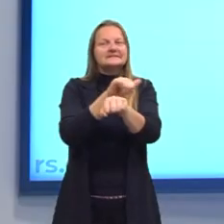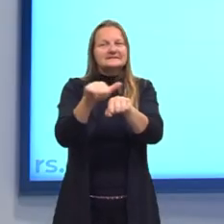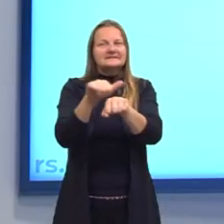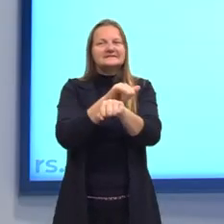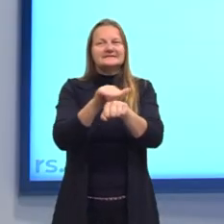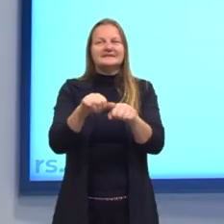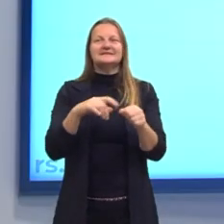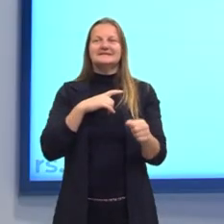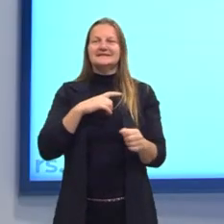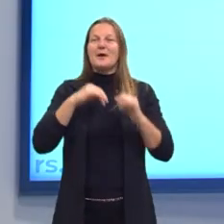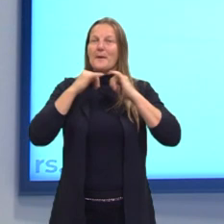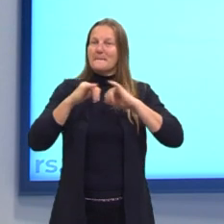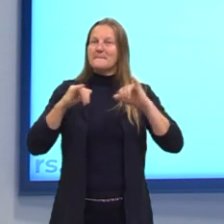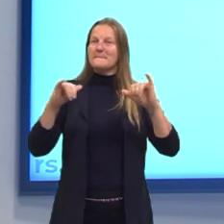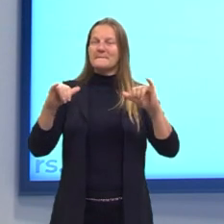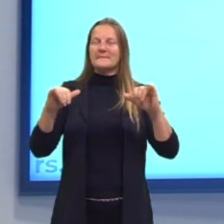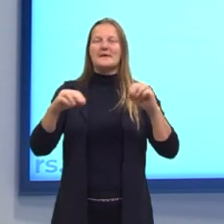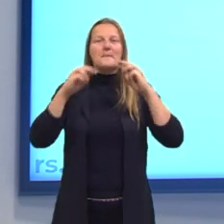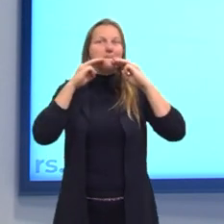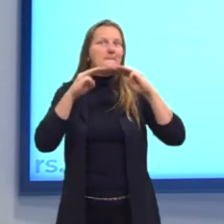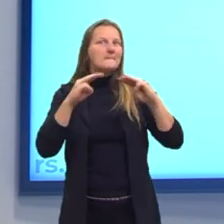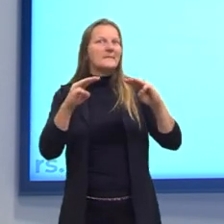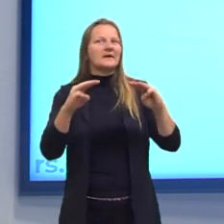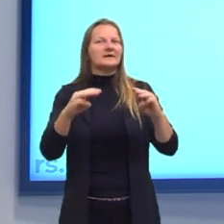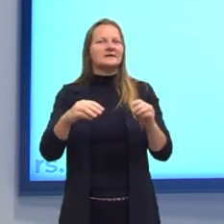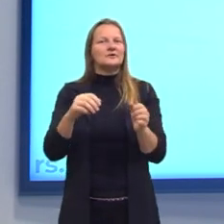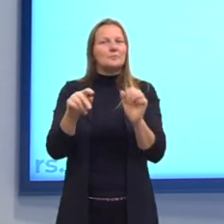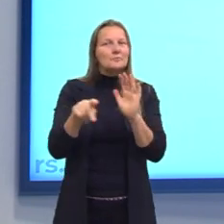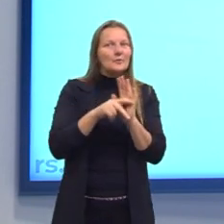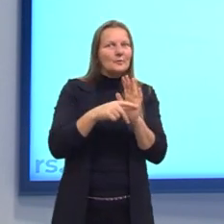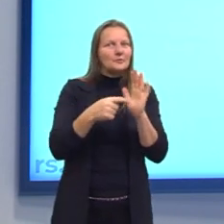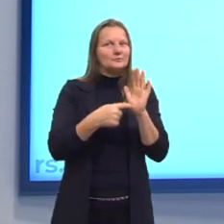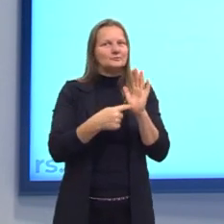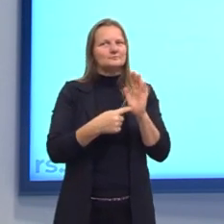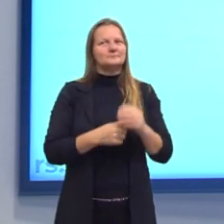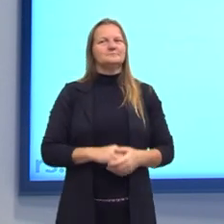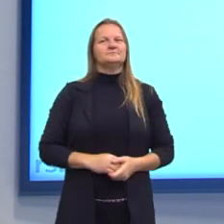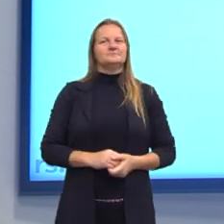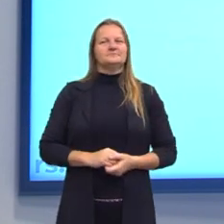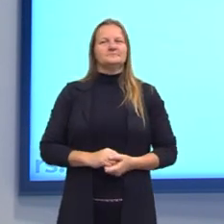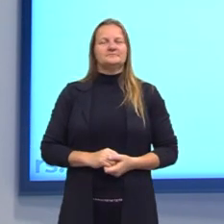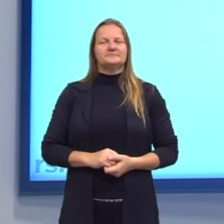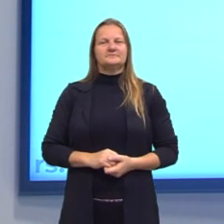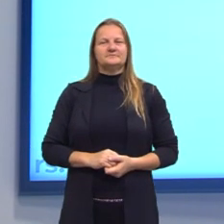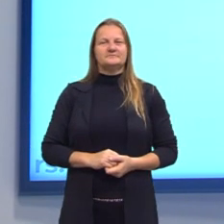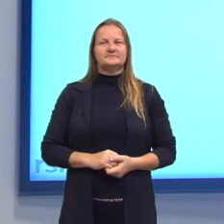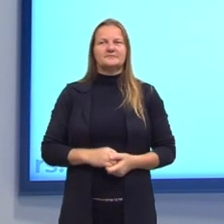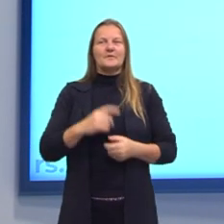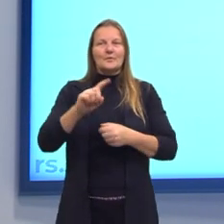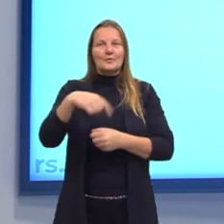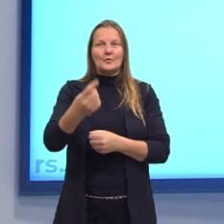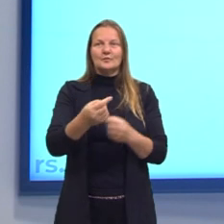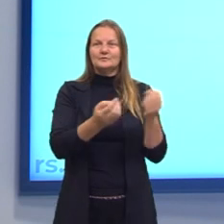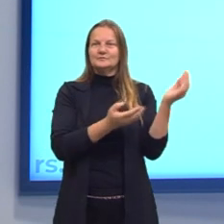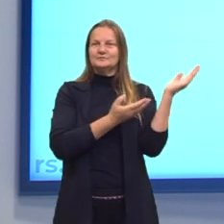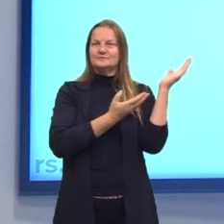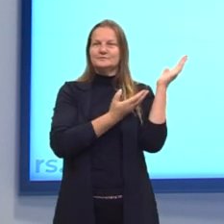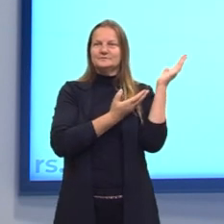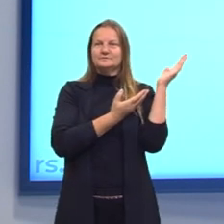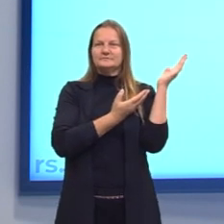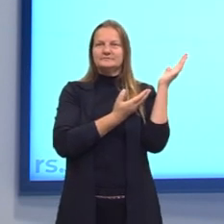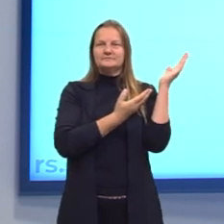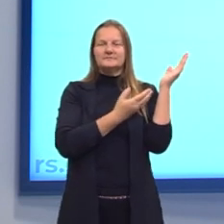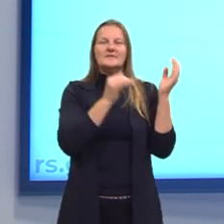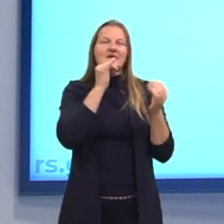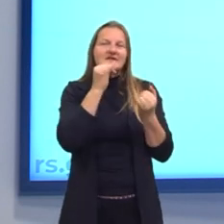gente tem essas propagandas que são o produto pelo produto. Nesse próximo, eu trouxe mais um